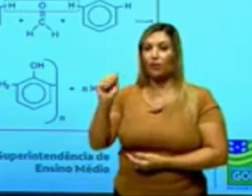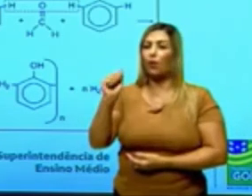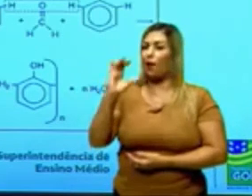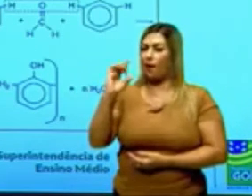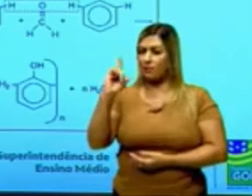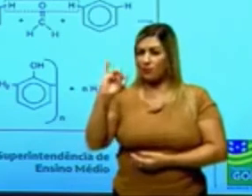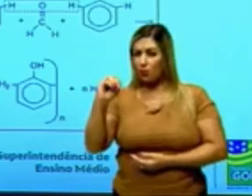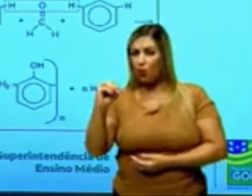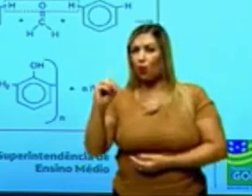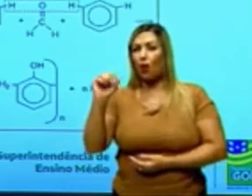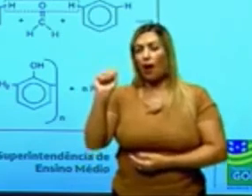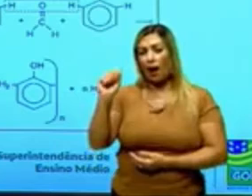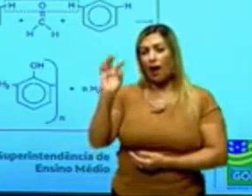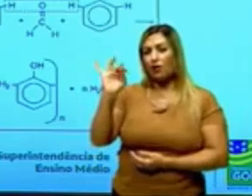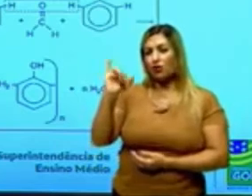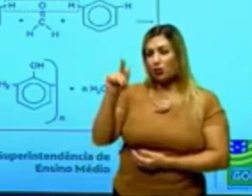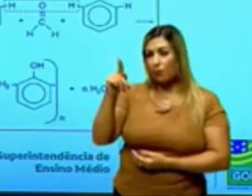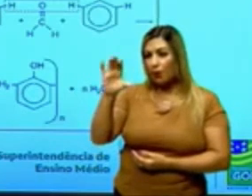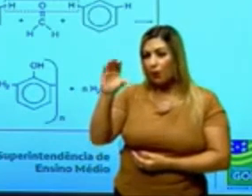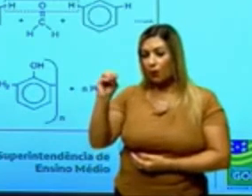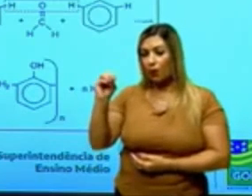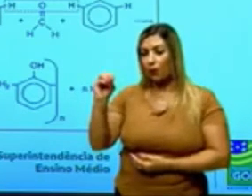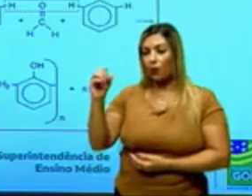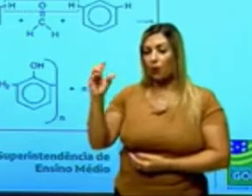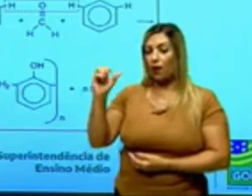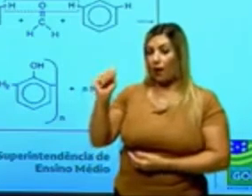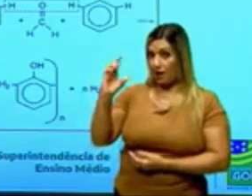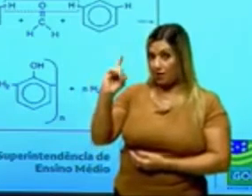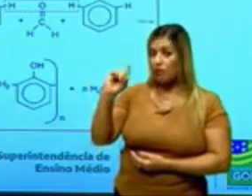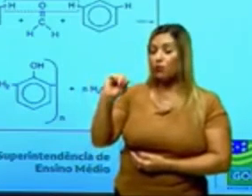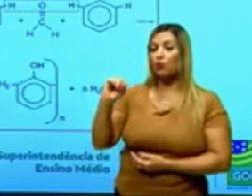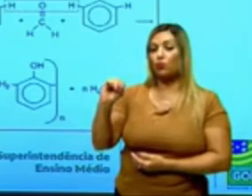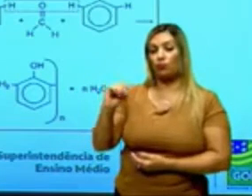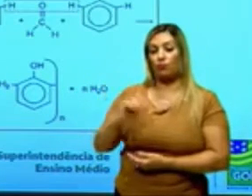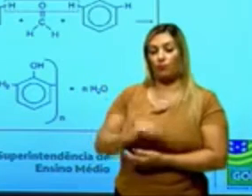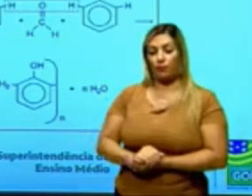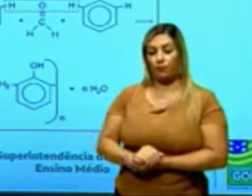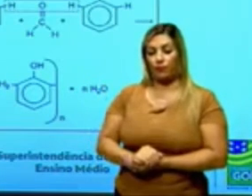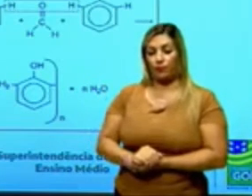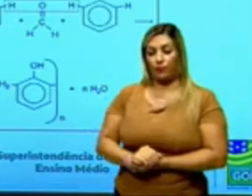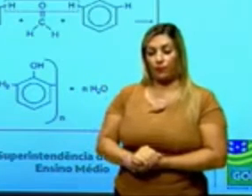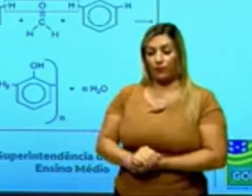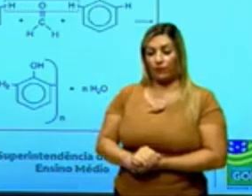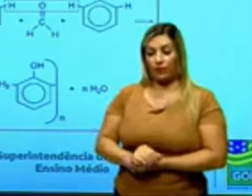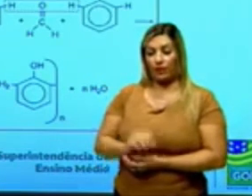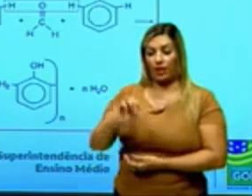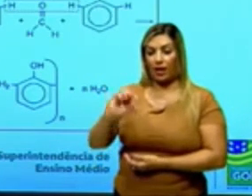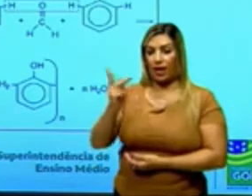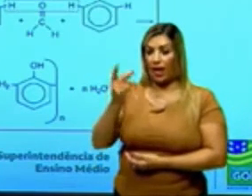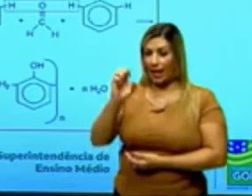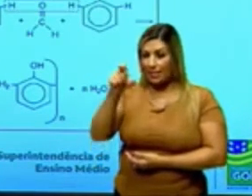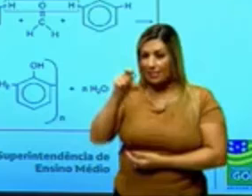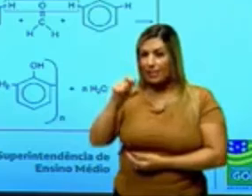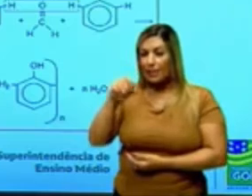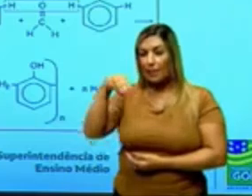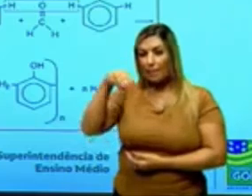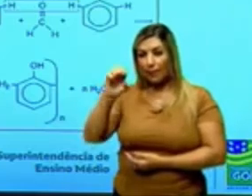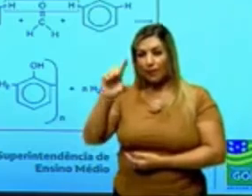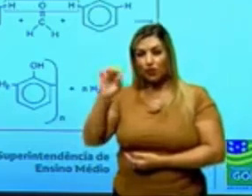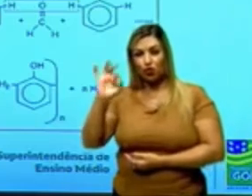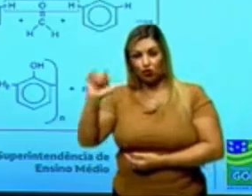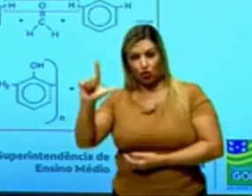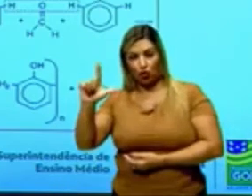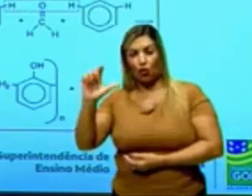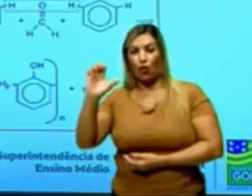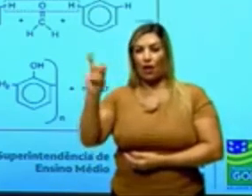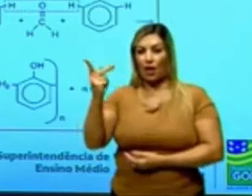né, então, olha só, ácido, né, os grupos acilas aqui, e a heximetiletileno de